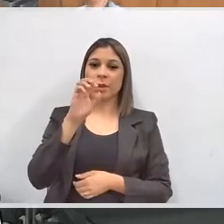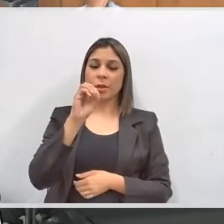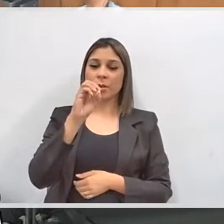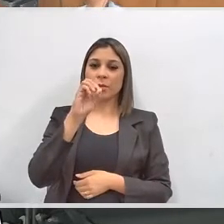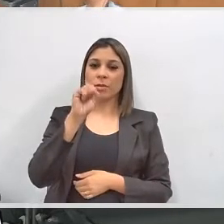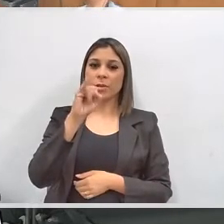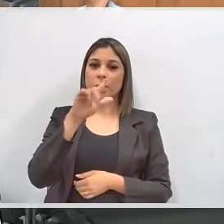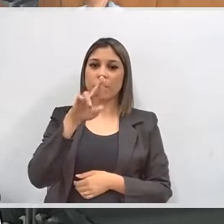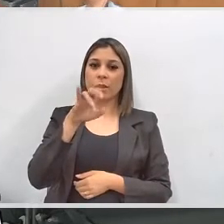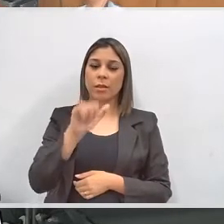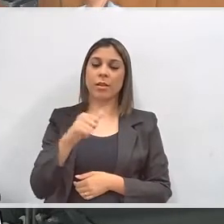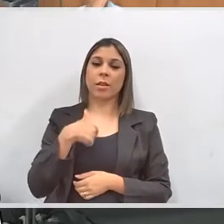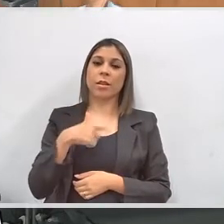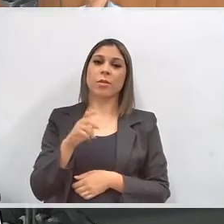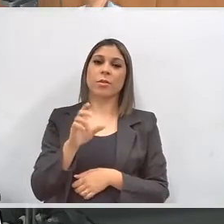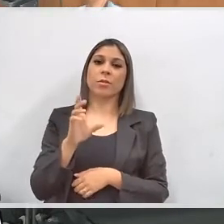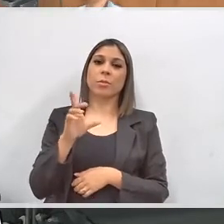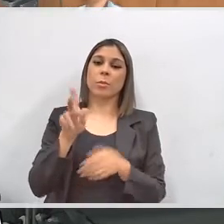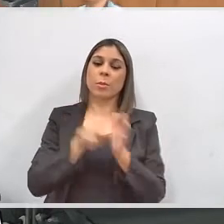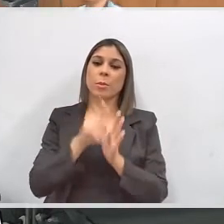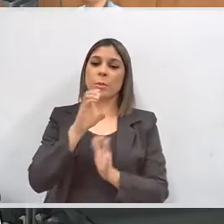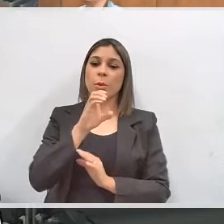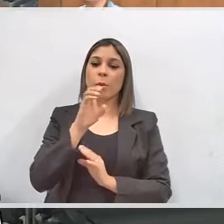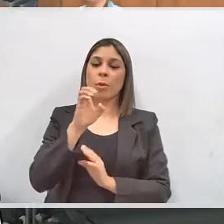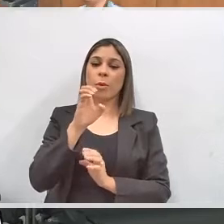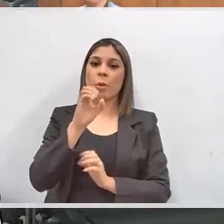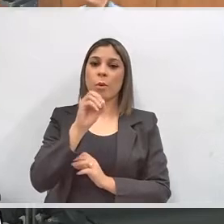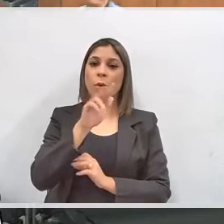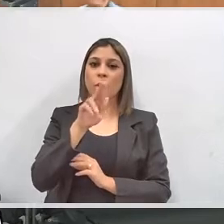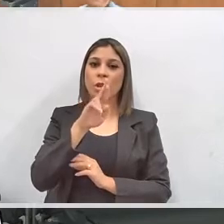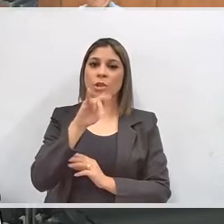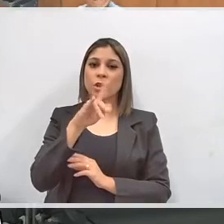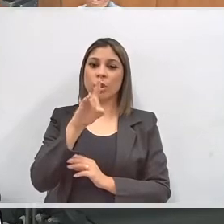Eu sou Rosineia Moraes, eu sou da Corregedoria do TRE.